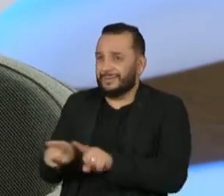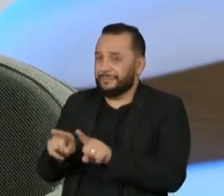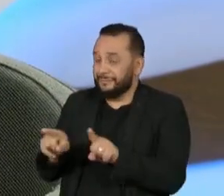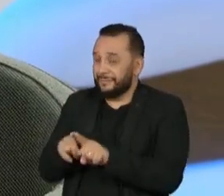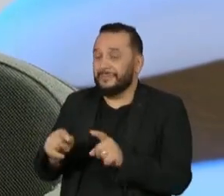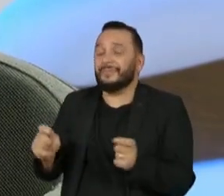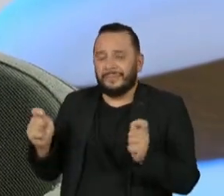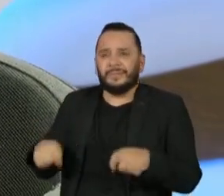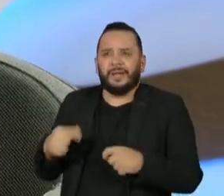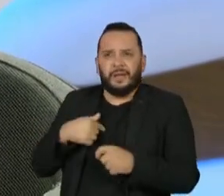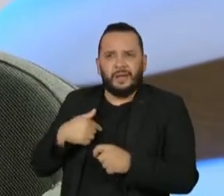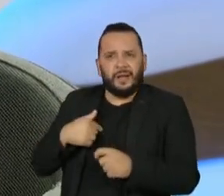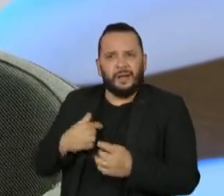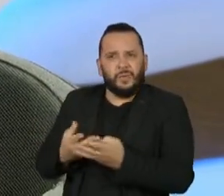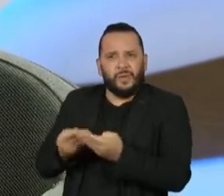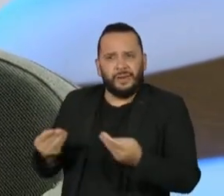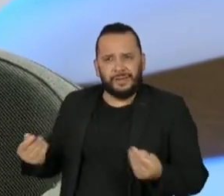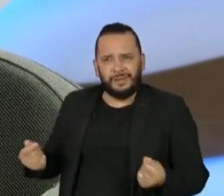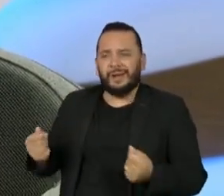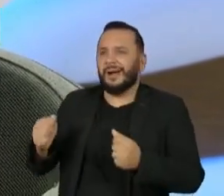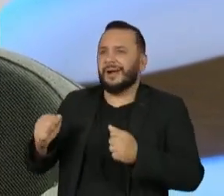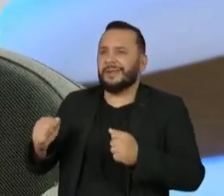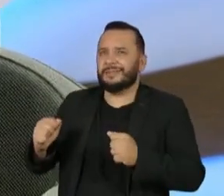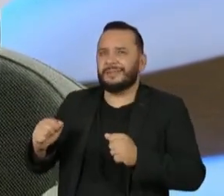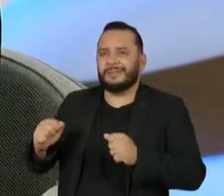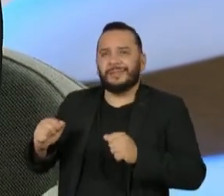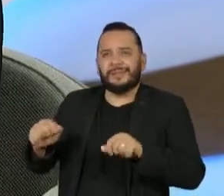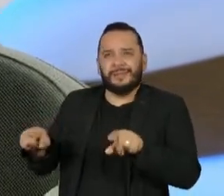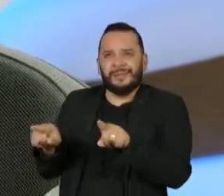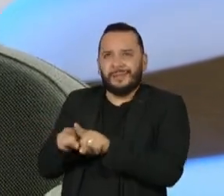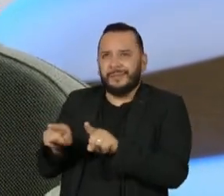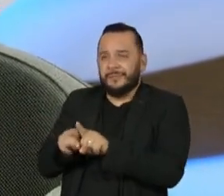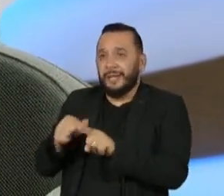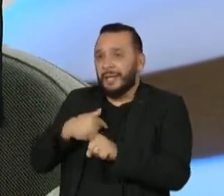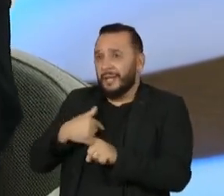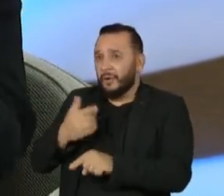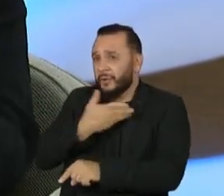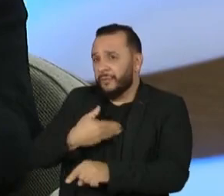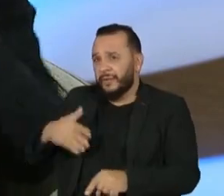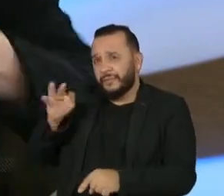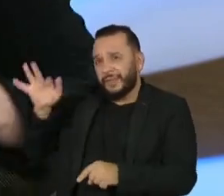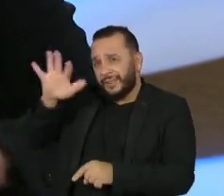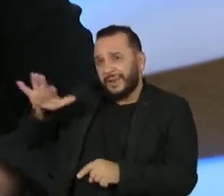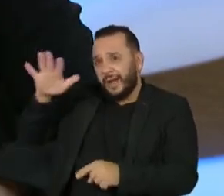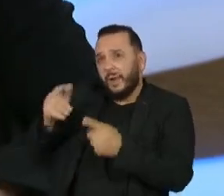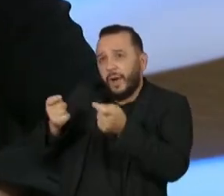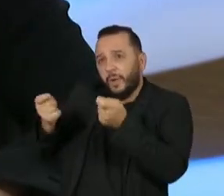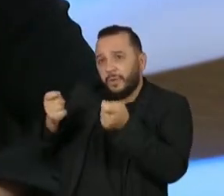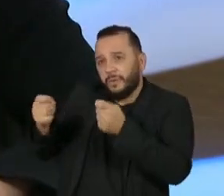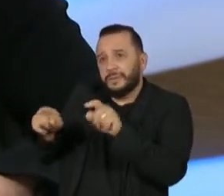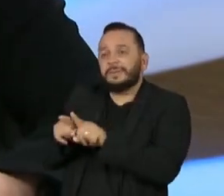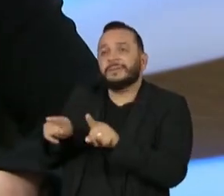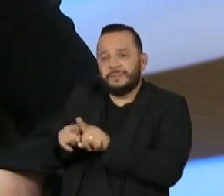só eficácia, eficiência, transparência e diminuir o custo da máquina do governo federal, mas também do governo estadual e do governo municipal. central. Eumpropriado. E Aper